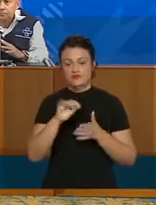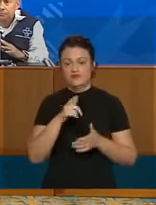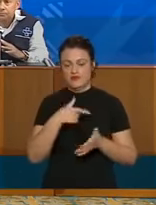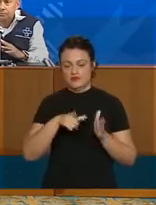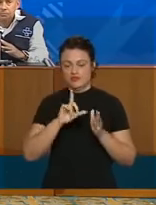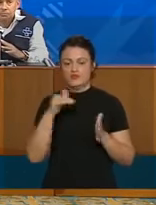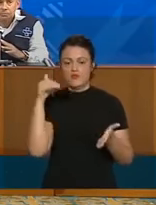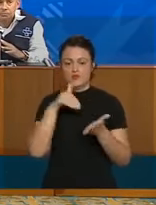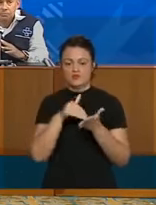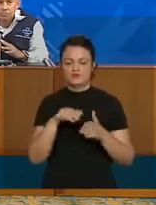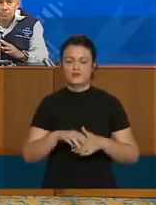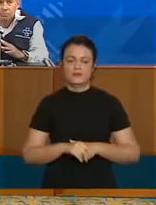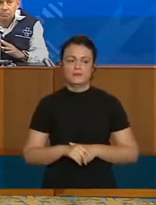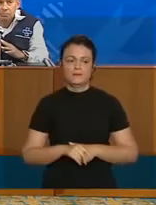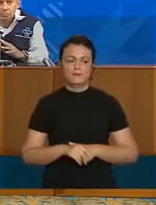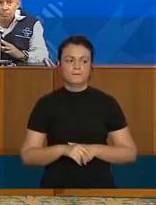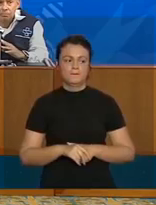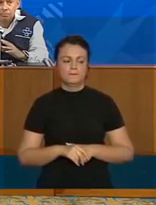Última pergunta.